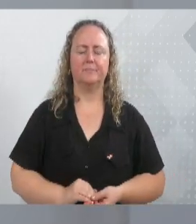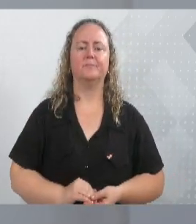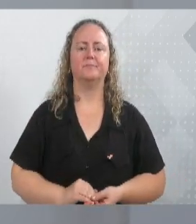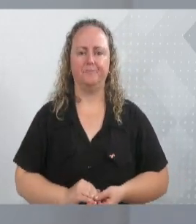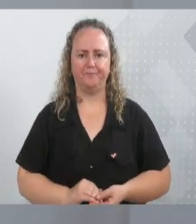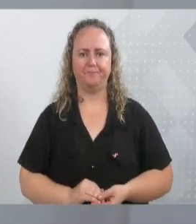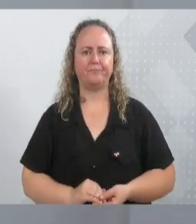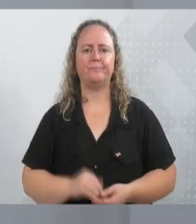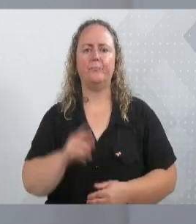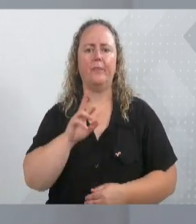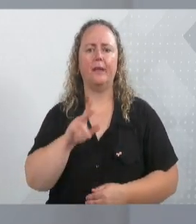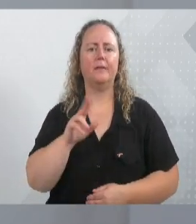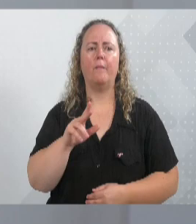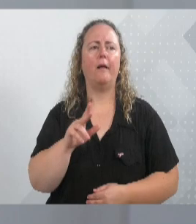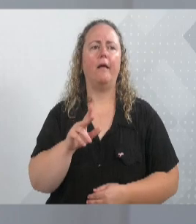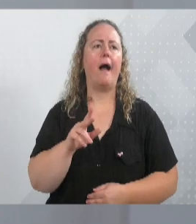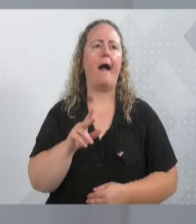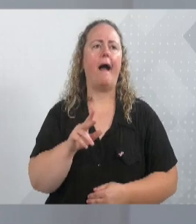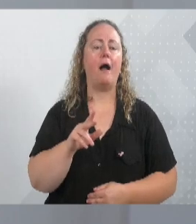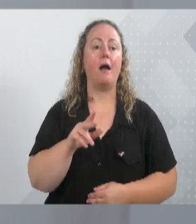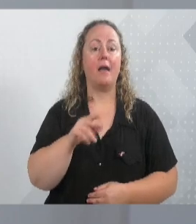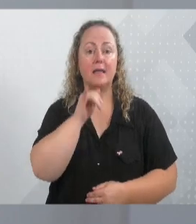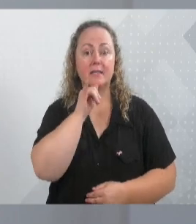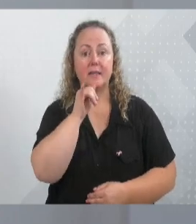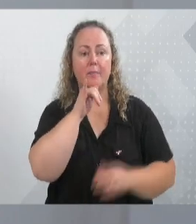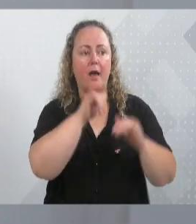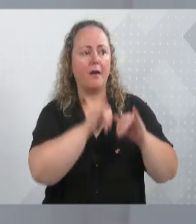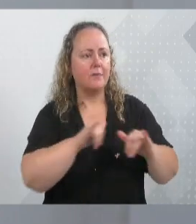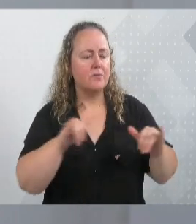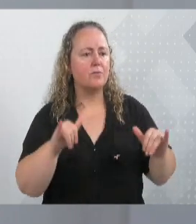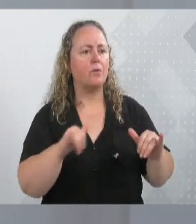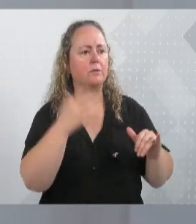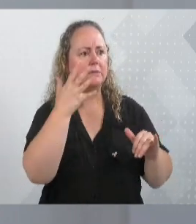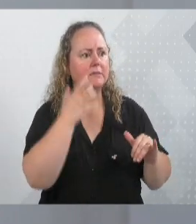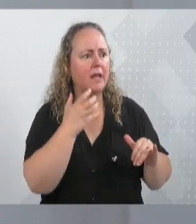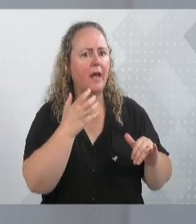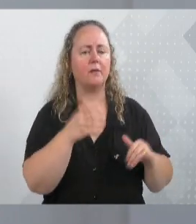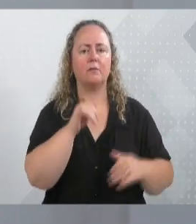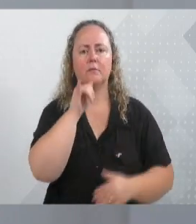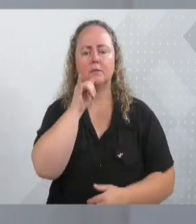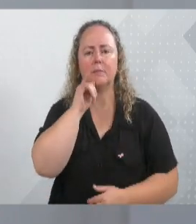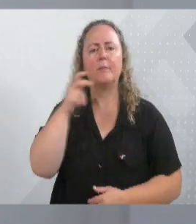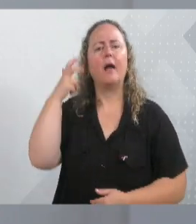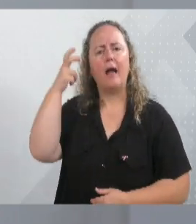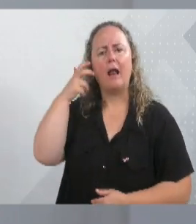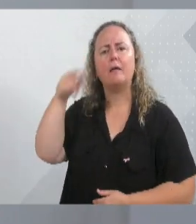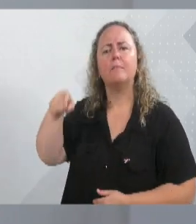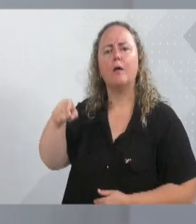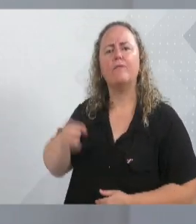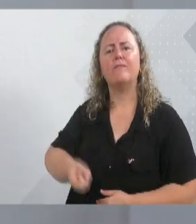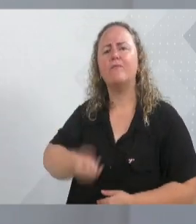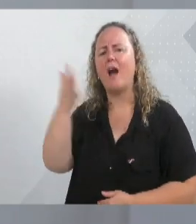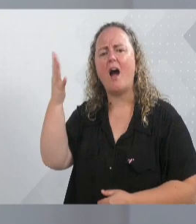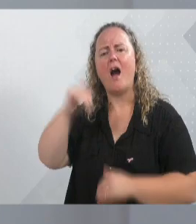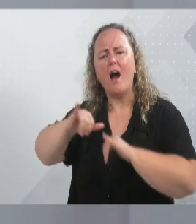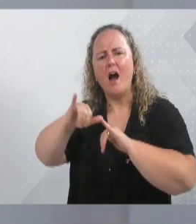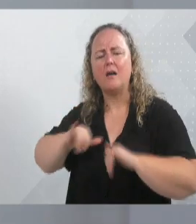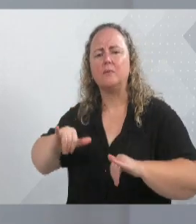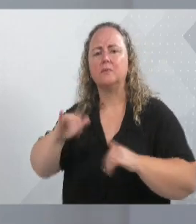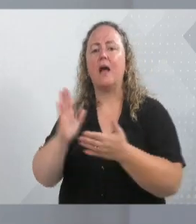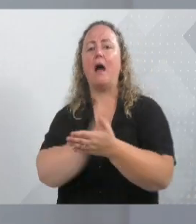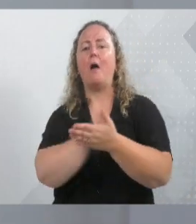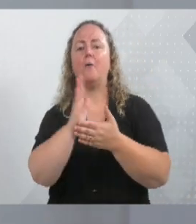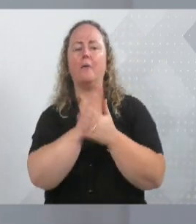sério algumas ideias que são trazidas. Como sei aqui do vereador alemão, que fez comentário várias vezes, e eu quero mostrar aqui também,